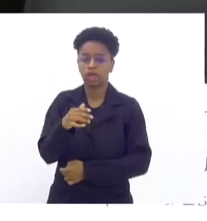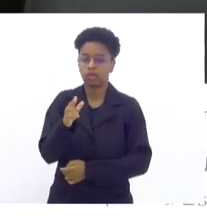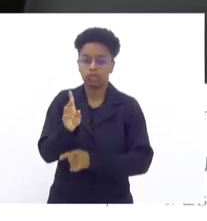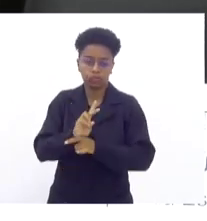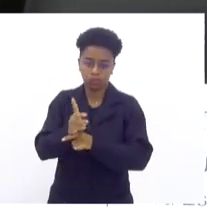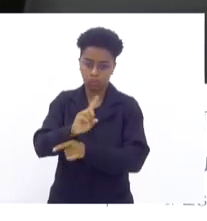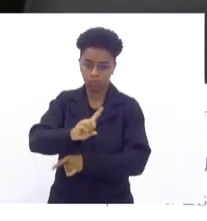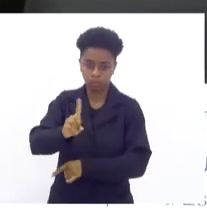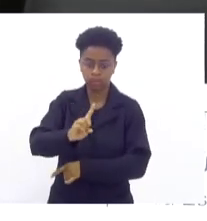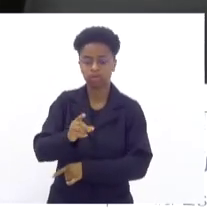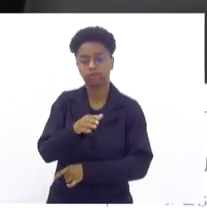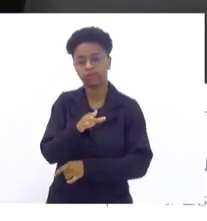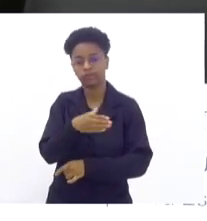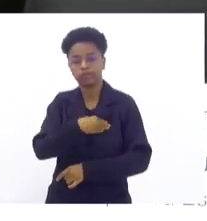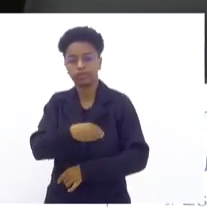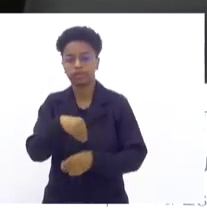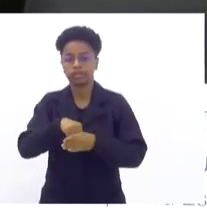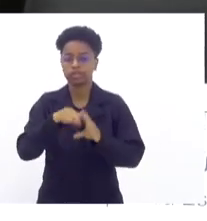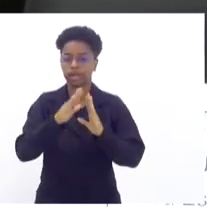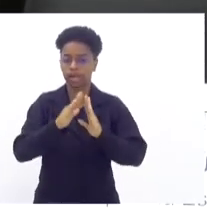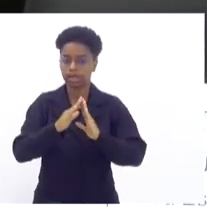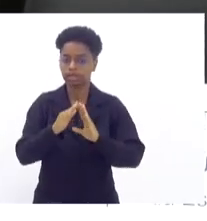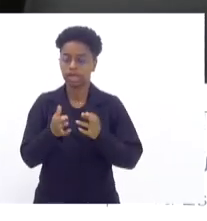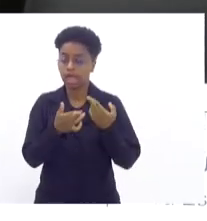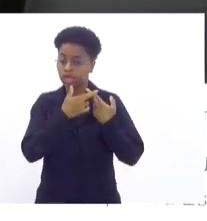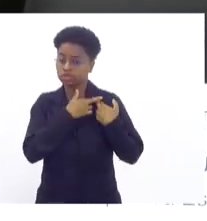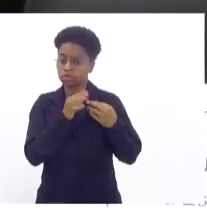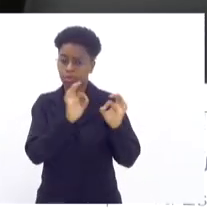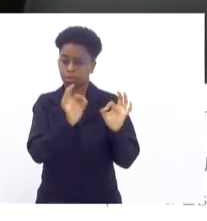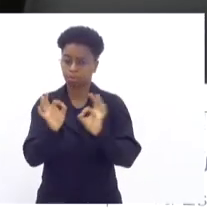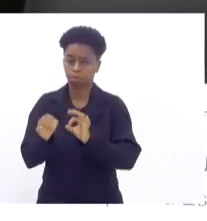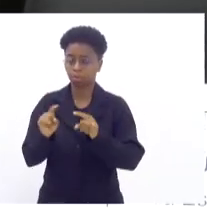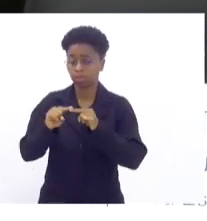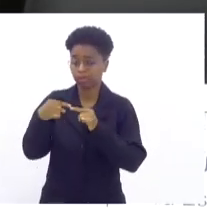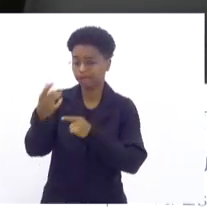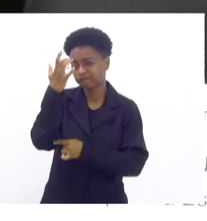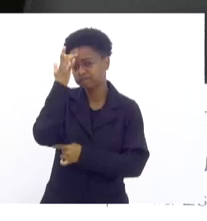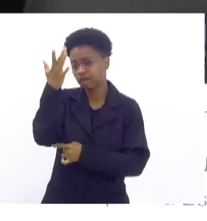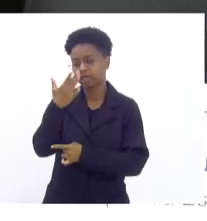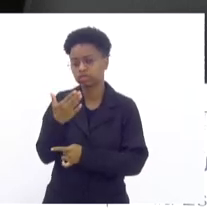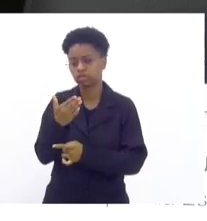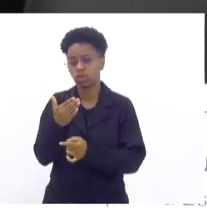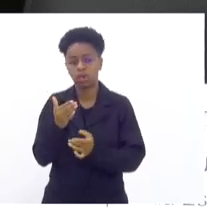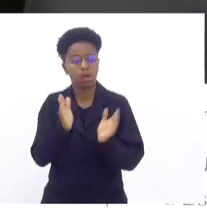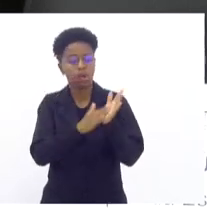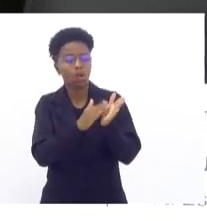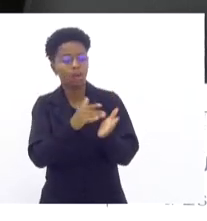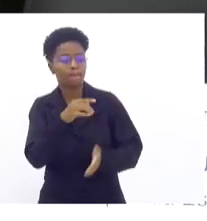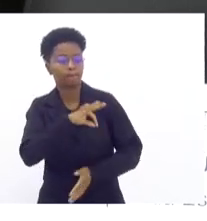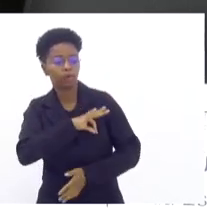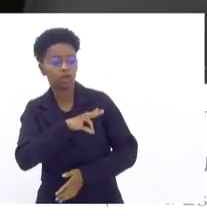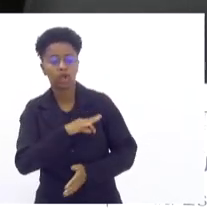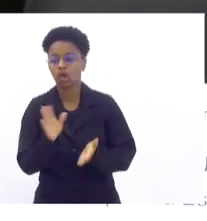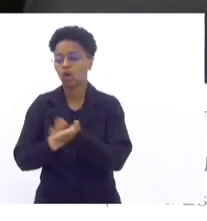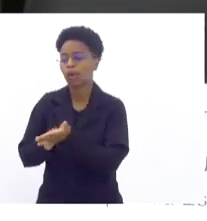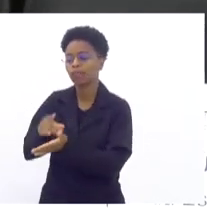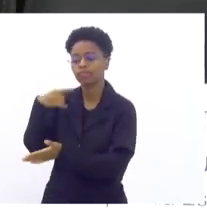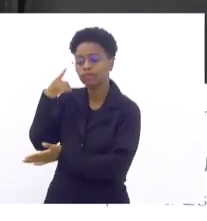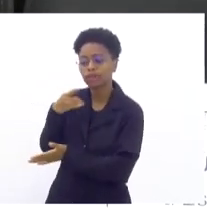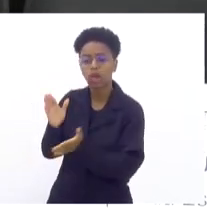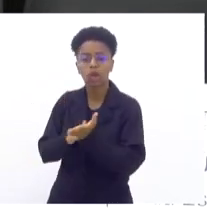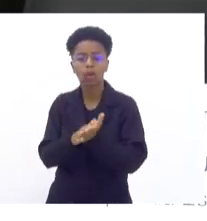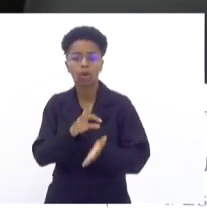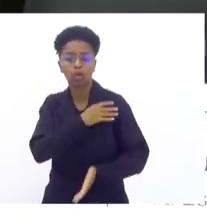filhos dentro de casa sem responsabilidade nenhuma e depois é muito fácil cobrar a polícia, cobrar o deputado, cobrar o